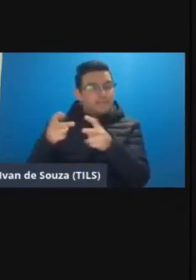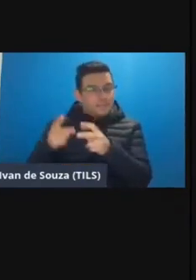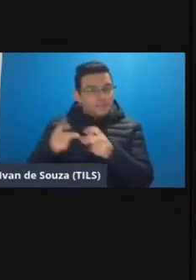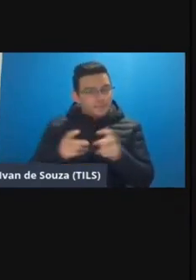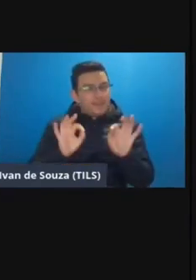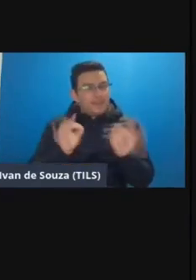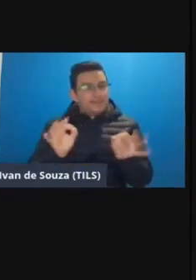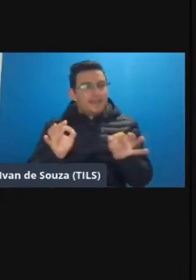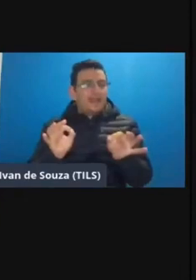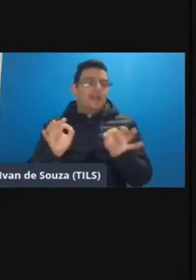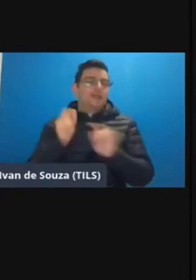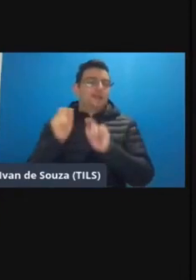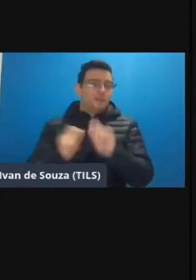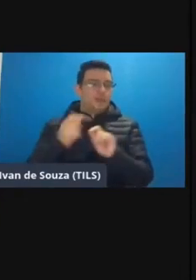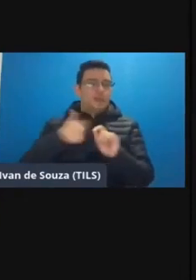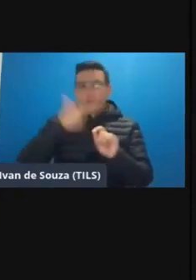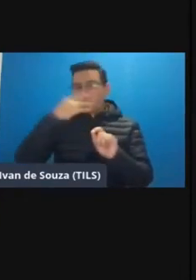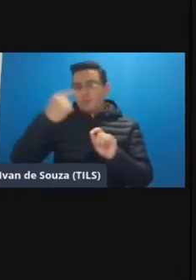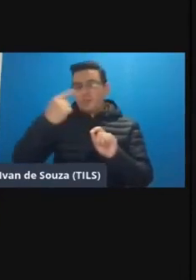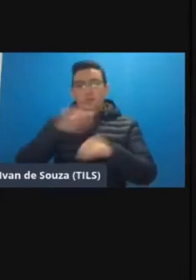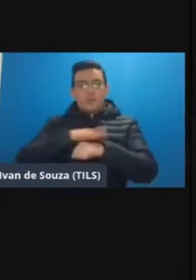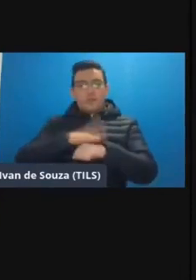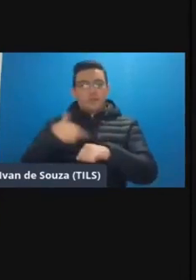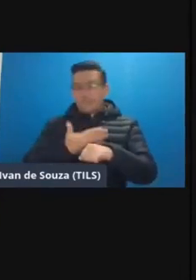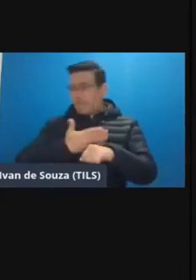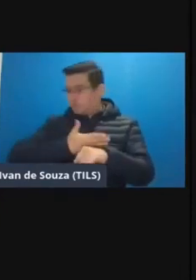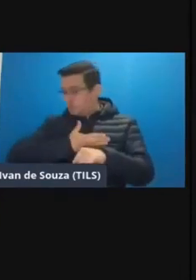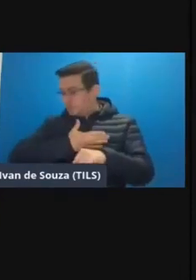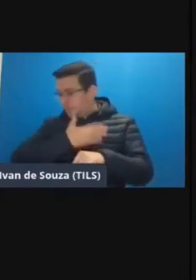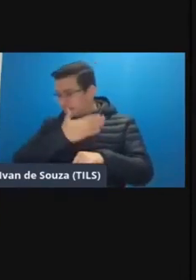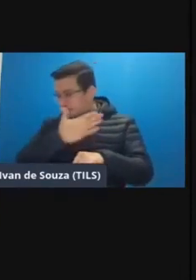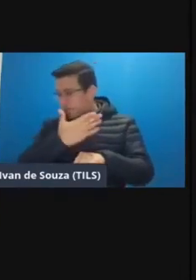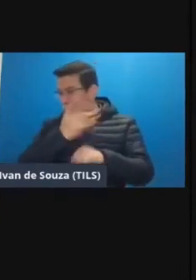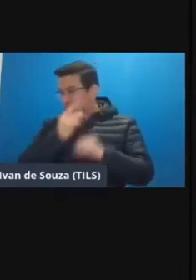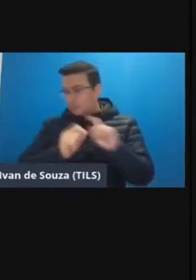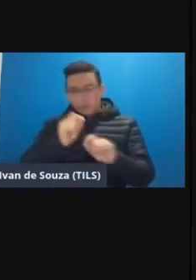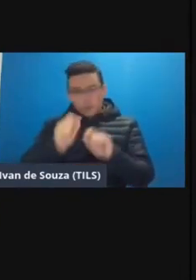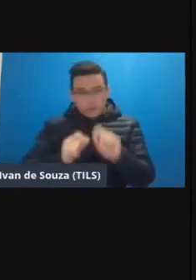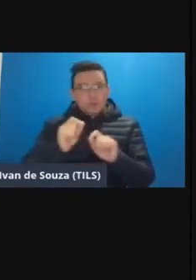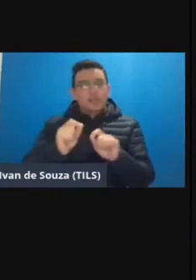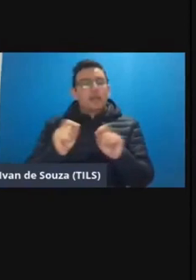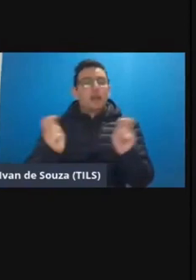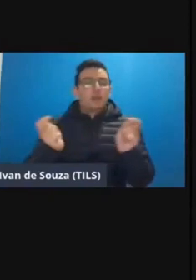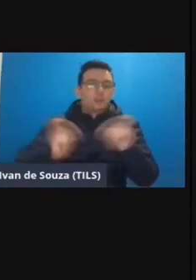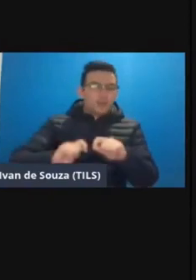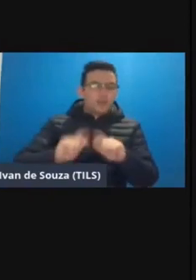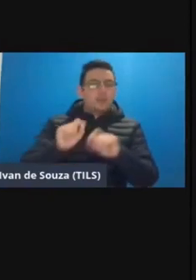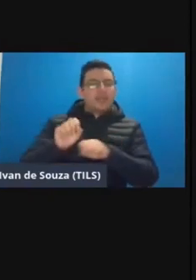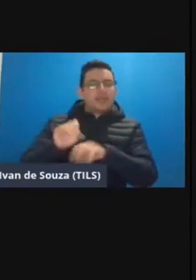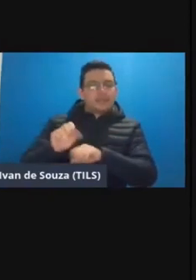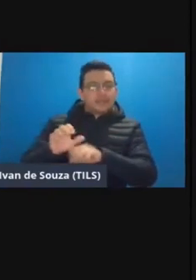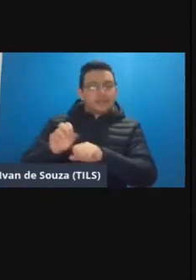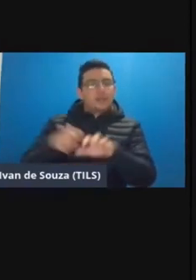acho que no primeiro momento todos ficamos muito assustados né com as possibilidades e não possibilidades do ensino